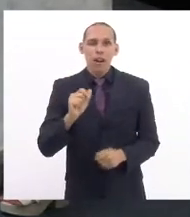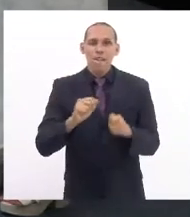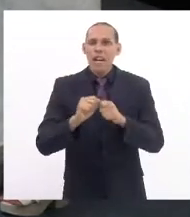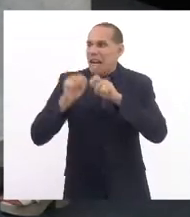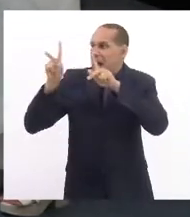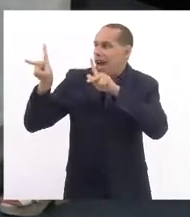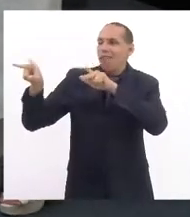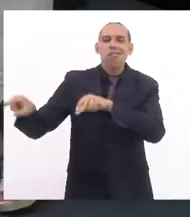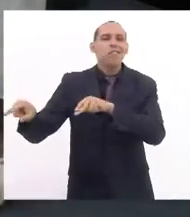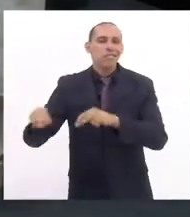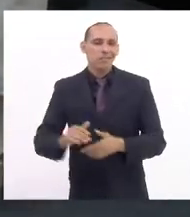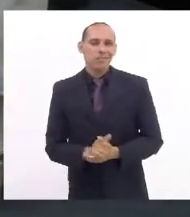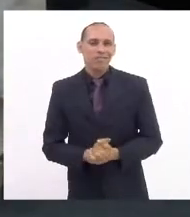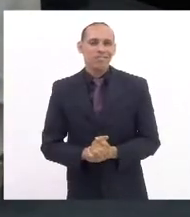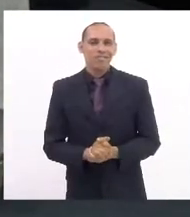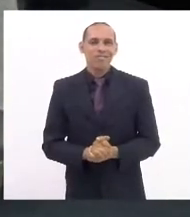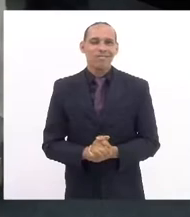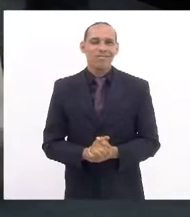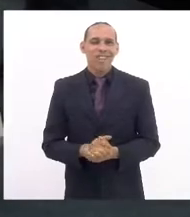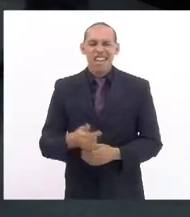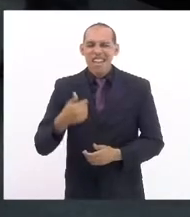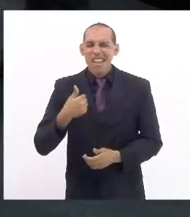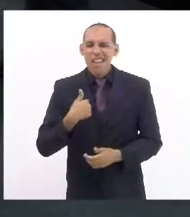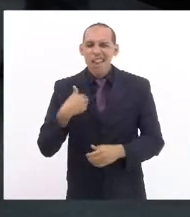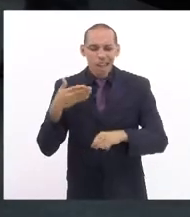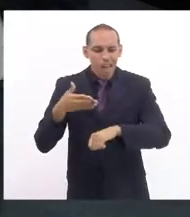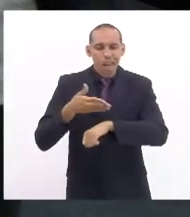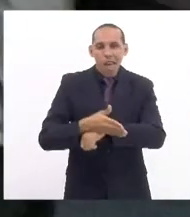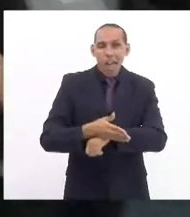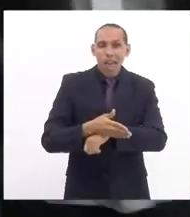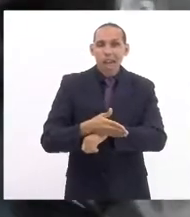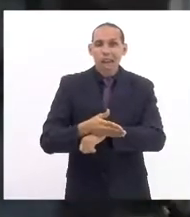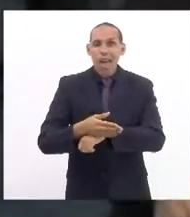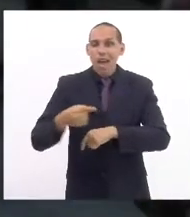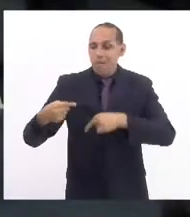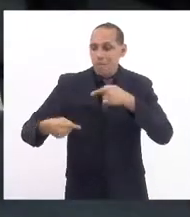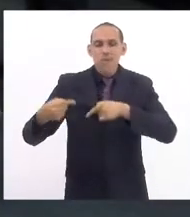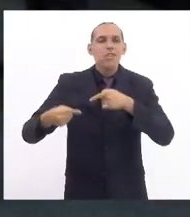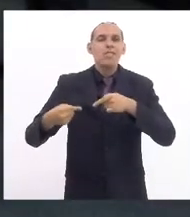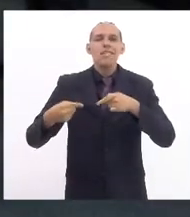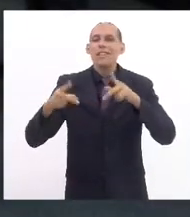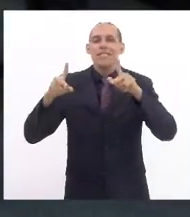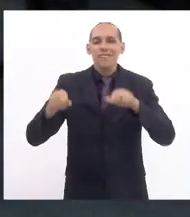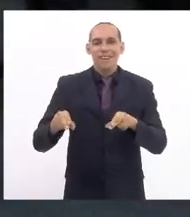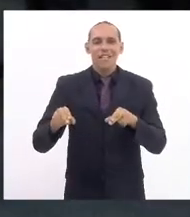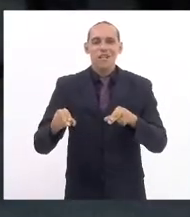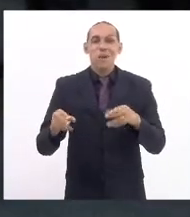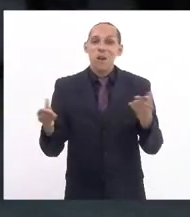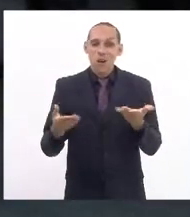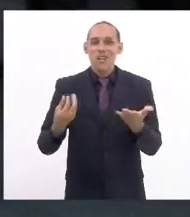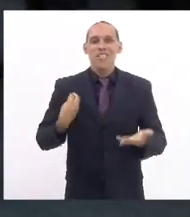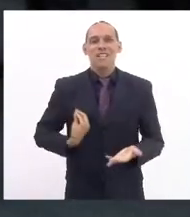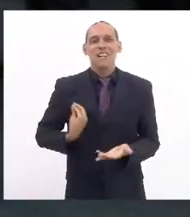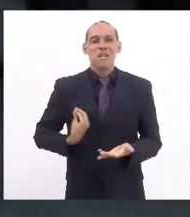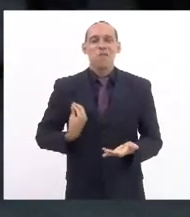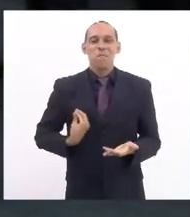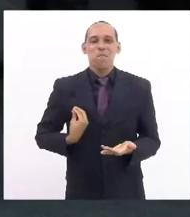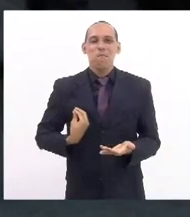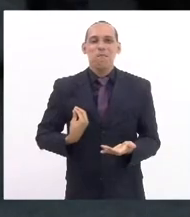eles. Quando me coloquei no cenário político, a mesma coisa. E hoje estarmos aqui como